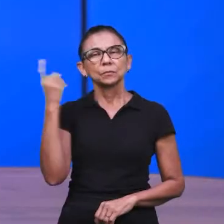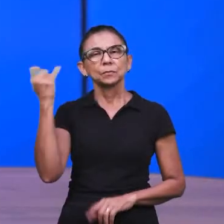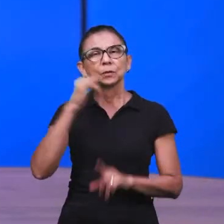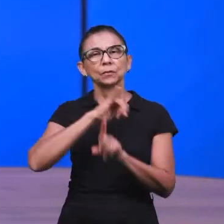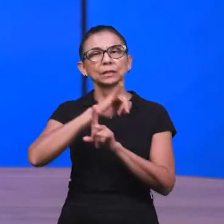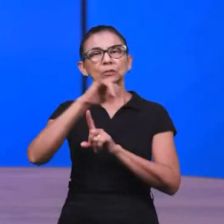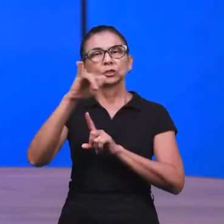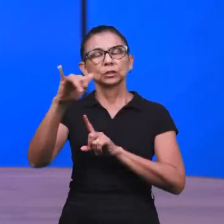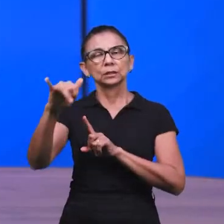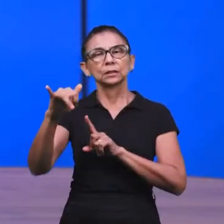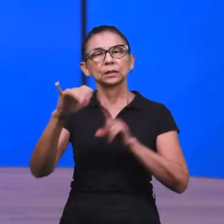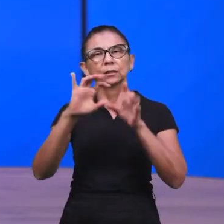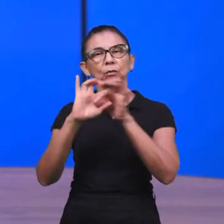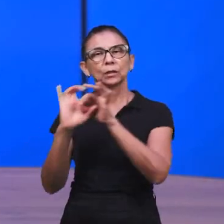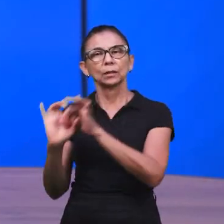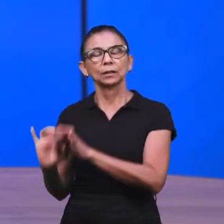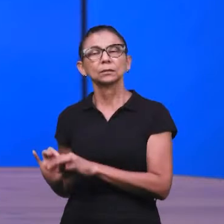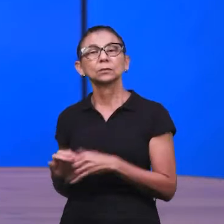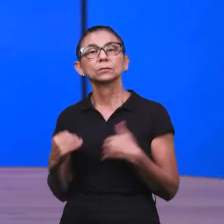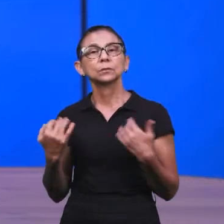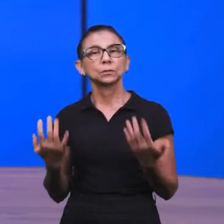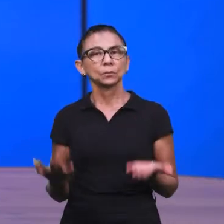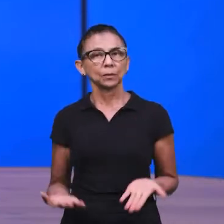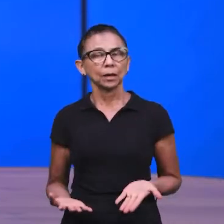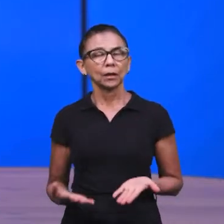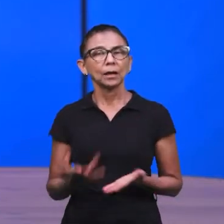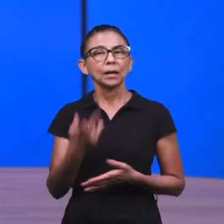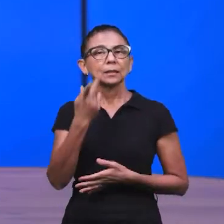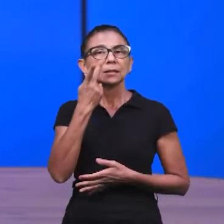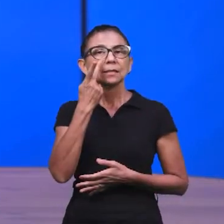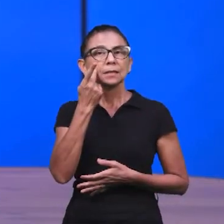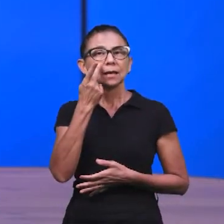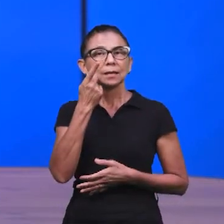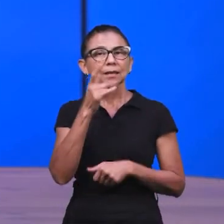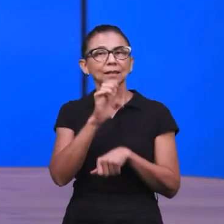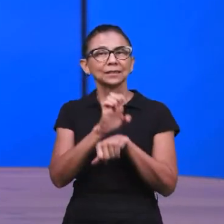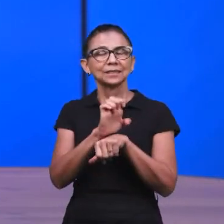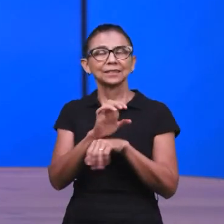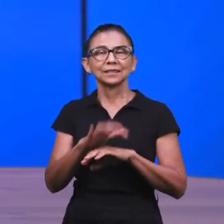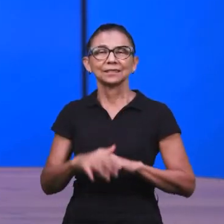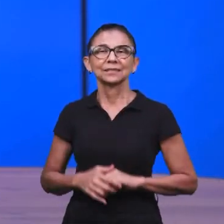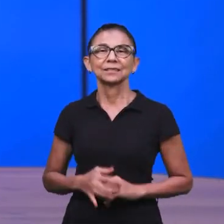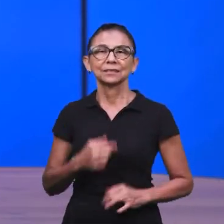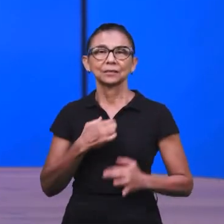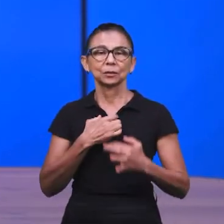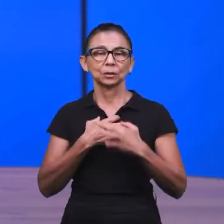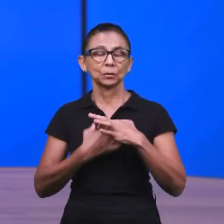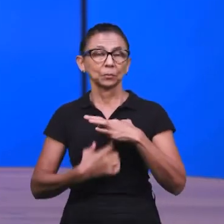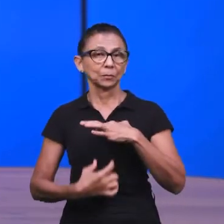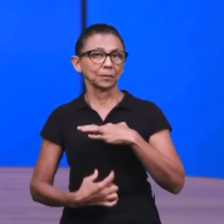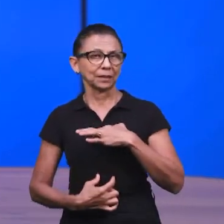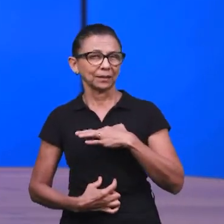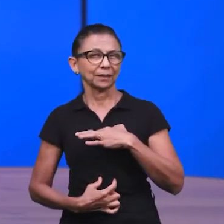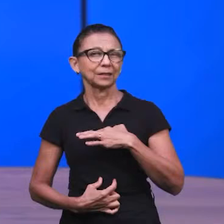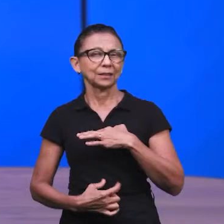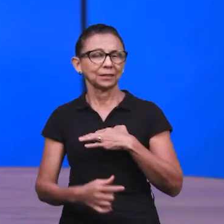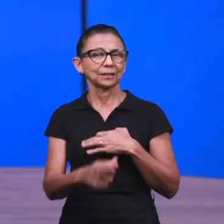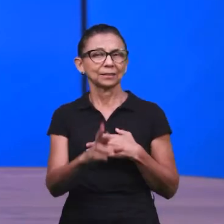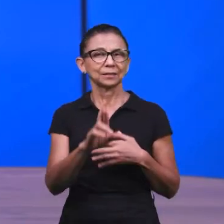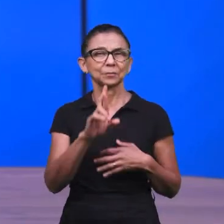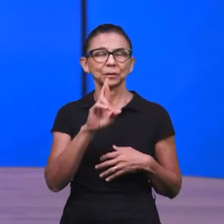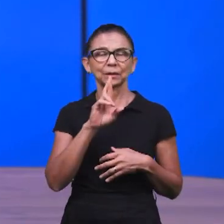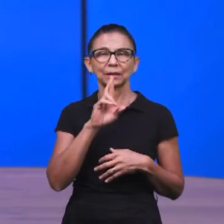aplicação profética. E para isso, quem vai nos dar essa resposta vai ser lá do estado do Ceará, o nosso querido obreiro, Felipe